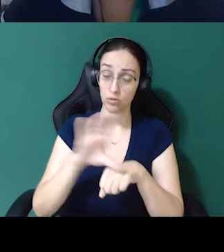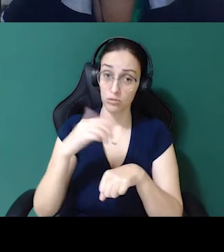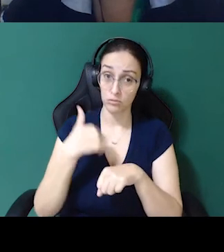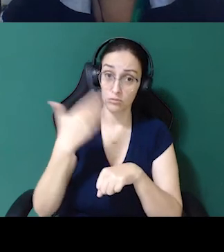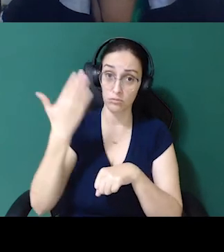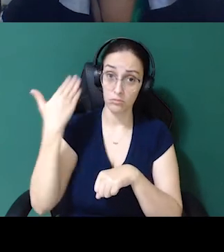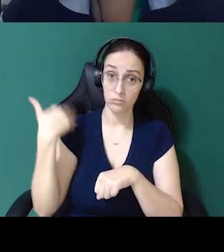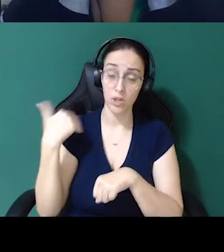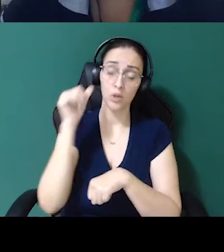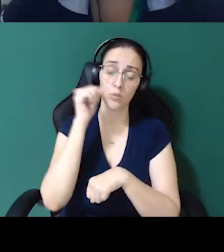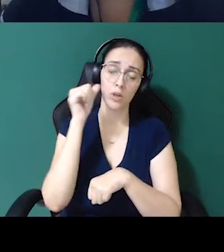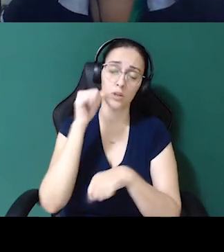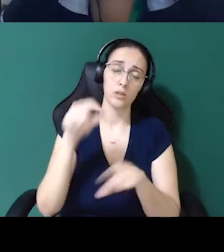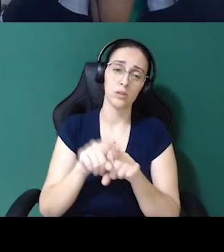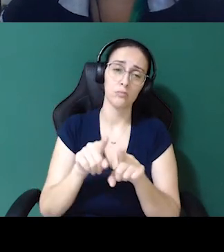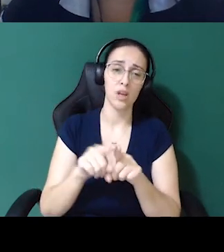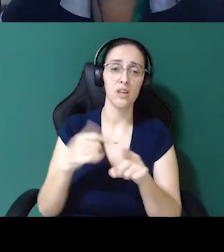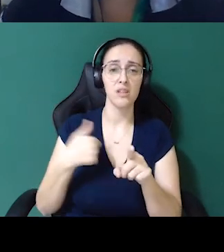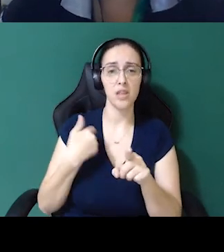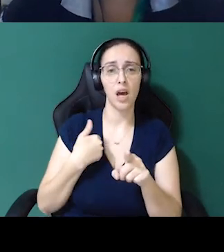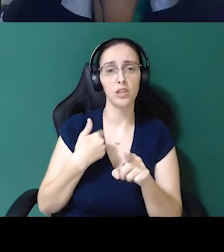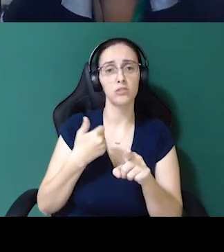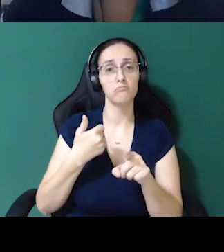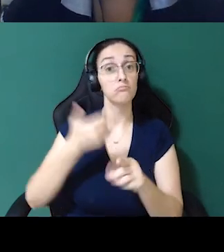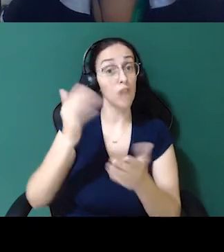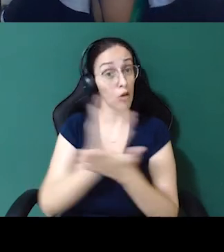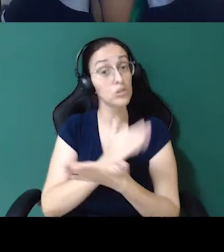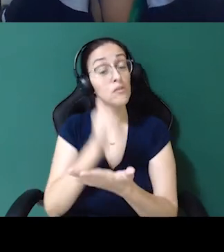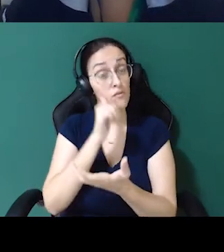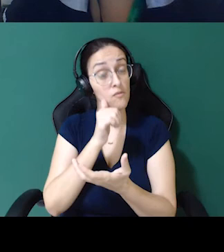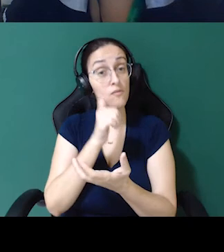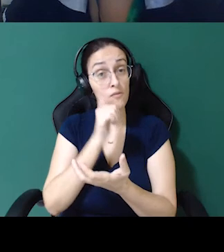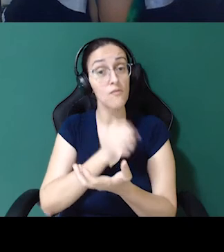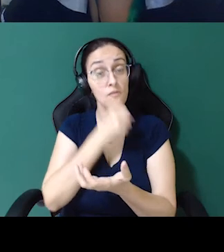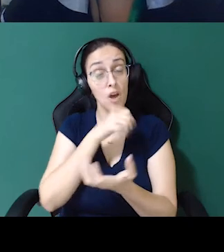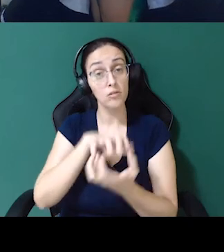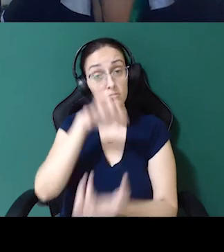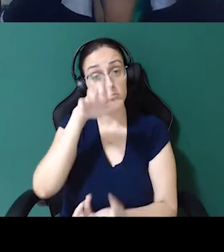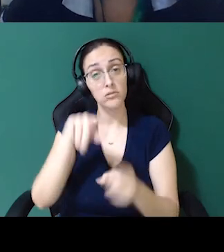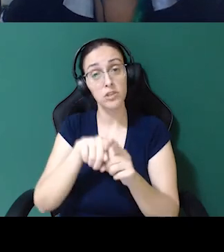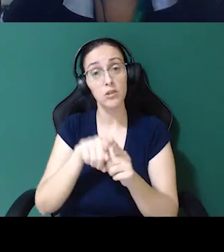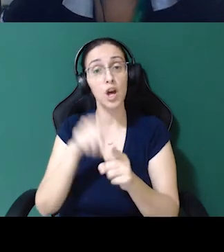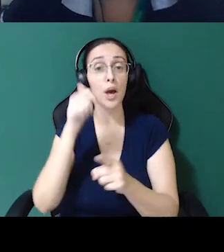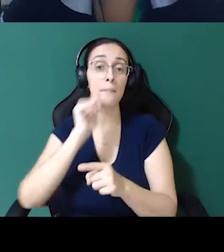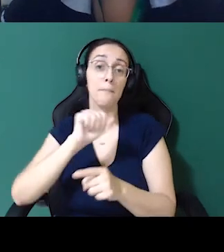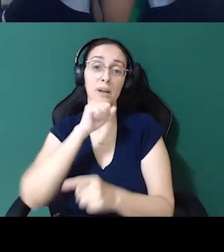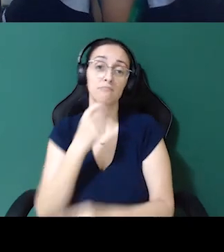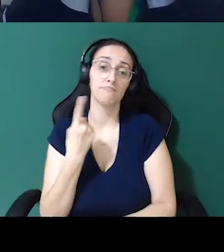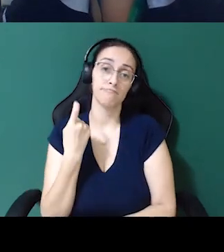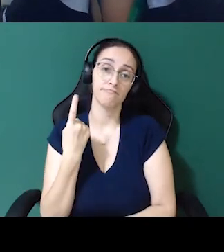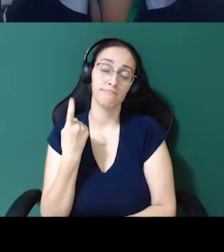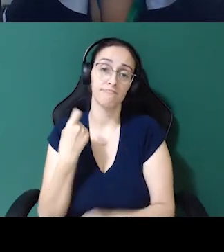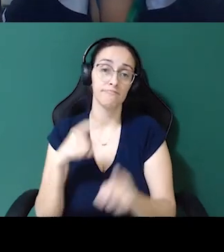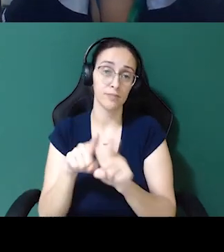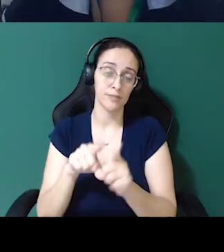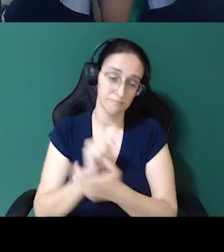mulheres, né, de faixas etárias mais velhas, tinham mulheres, né, mães solos. Então, a